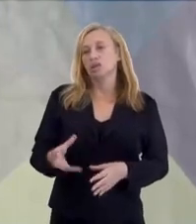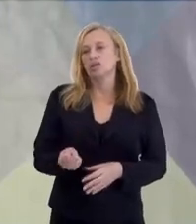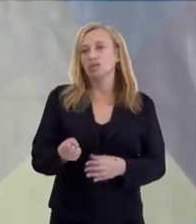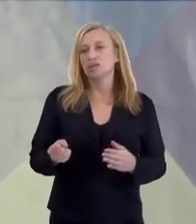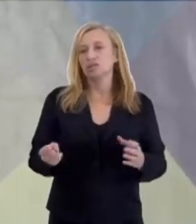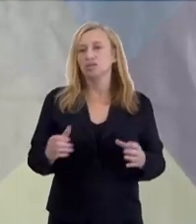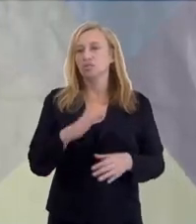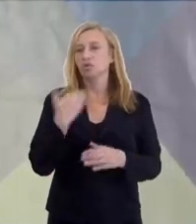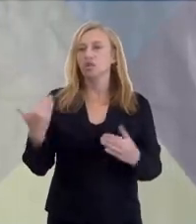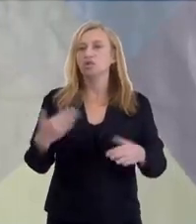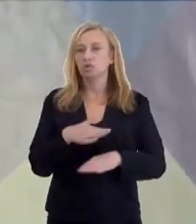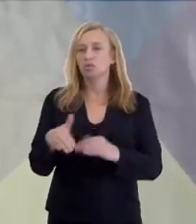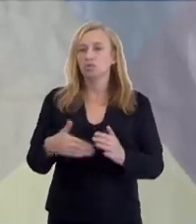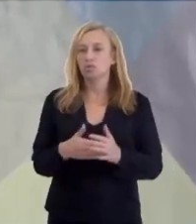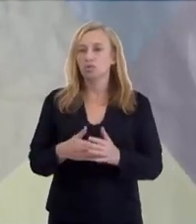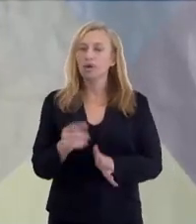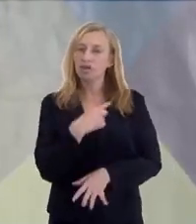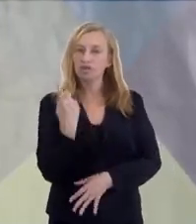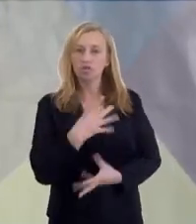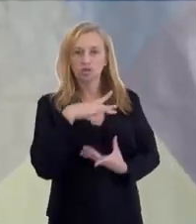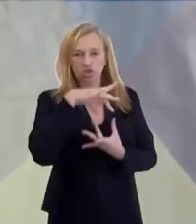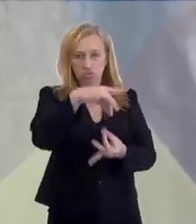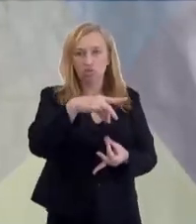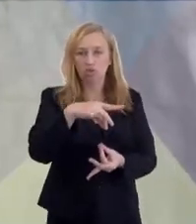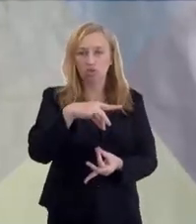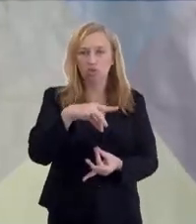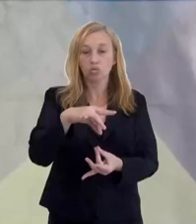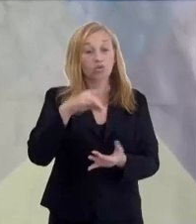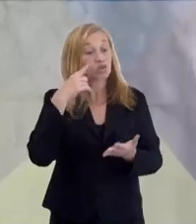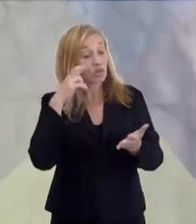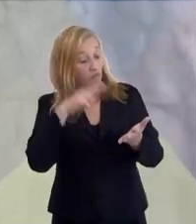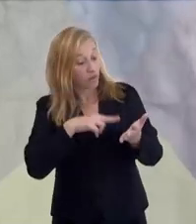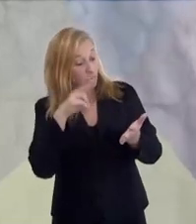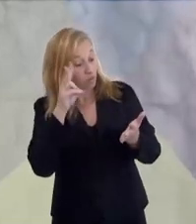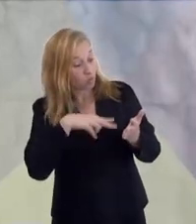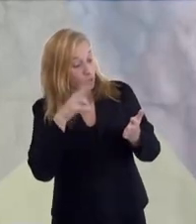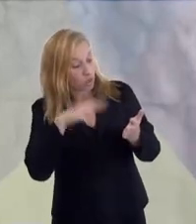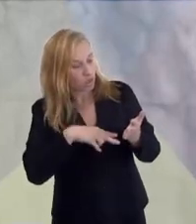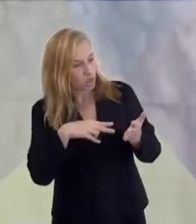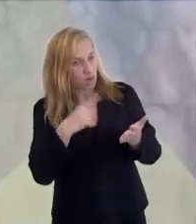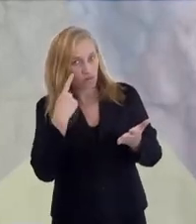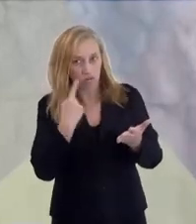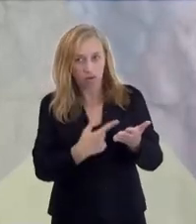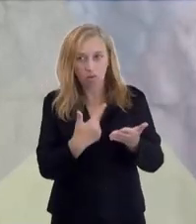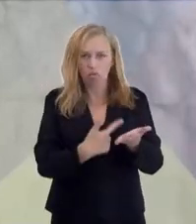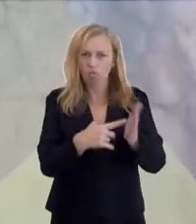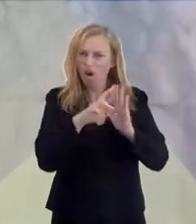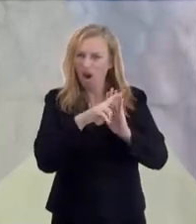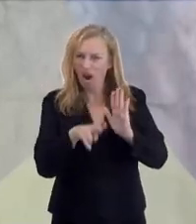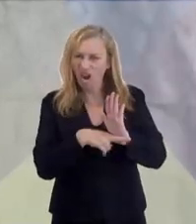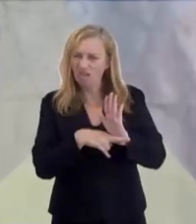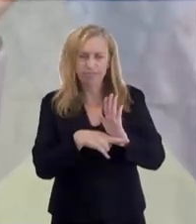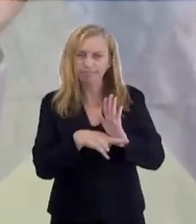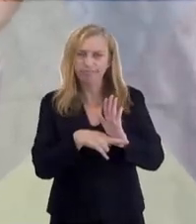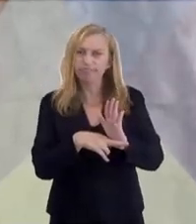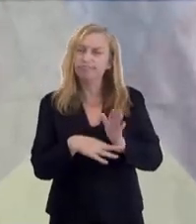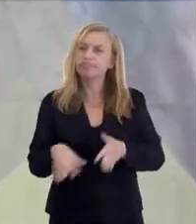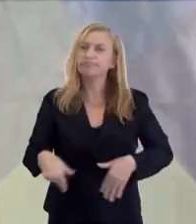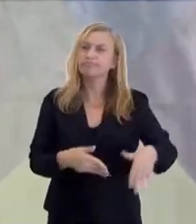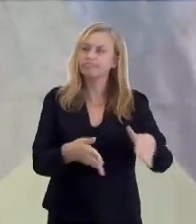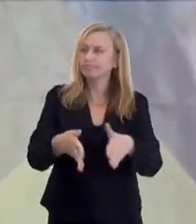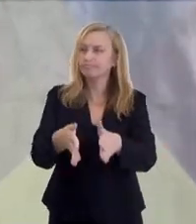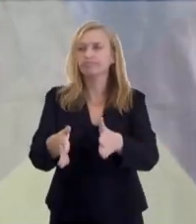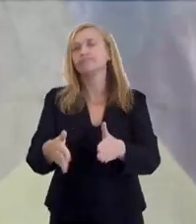a gente não pode generalizar, para nós espíritas, nunca tome uma coisa que você leu no livro,